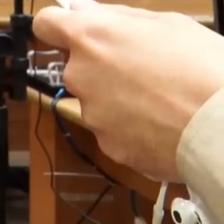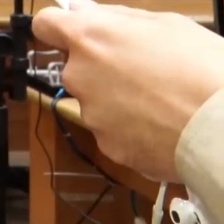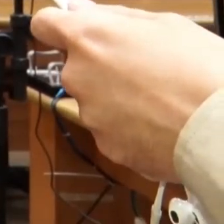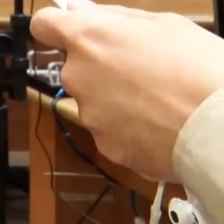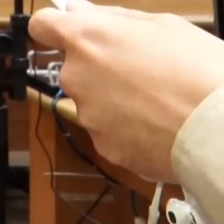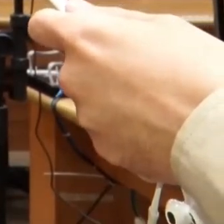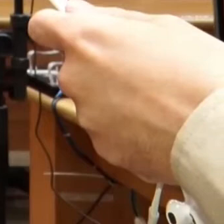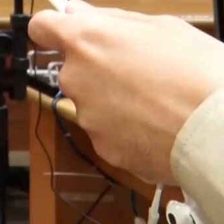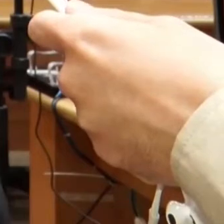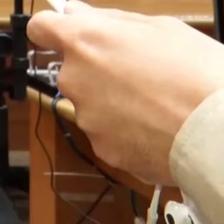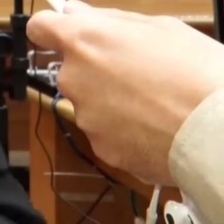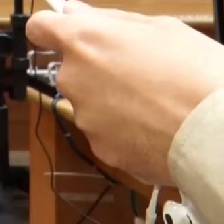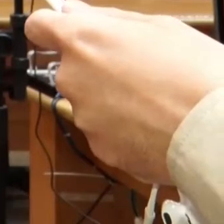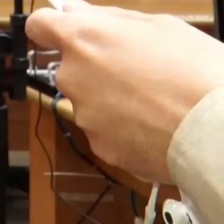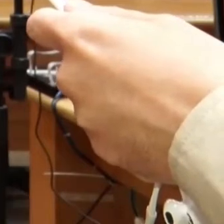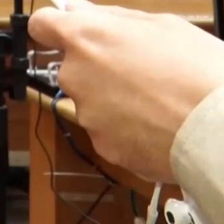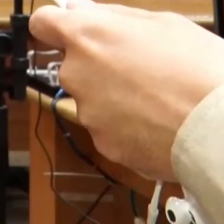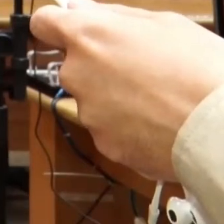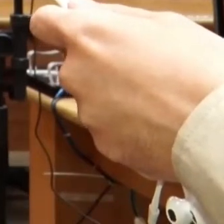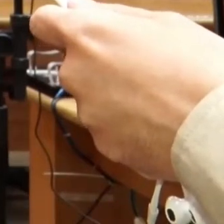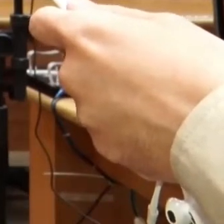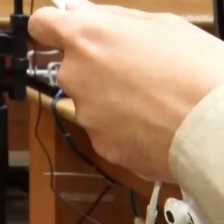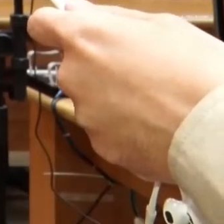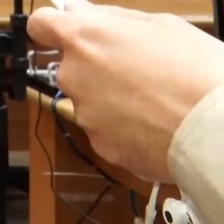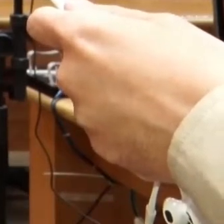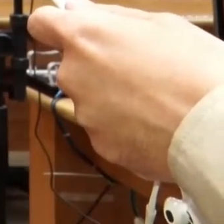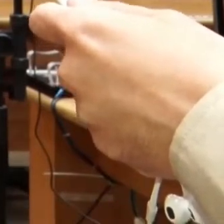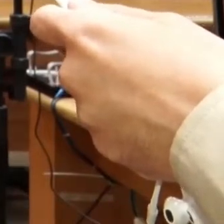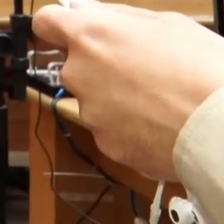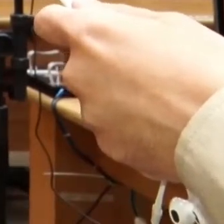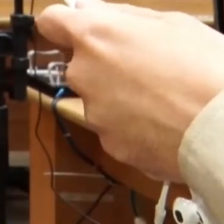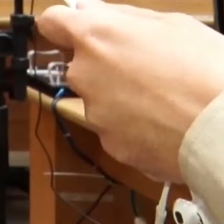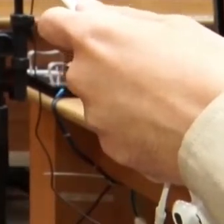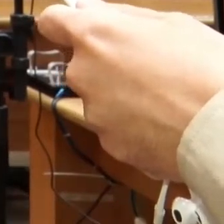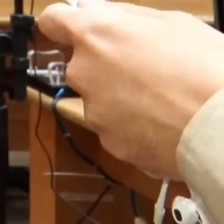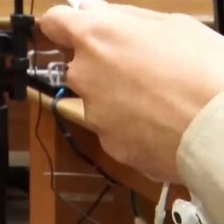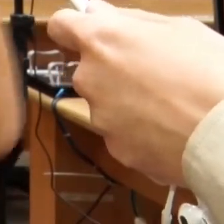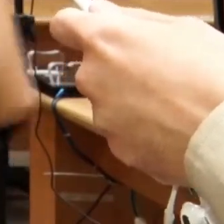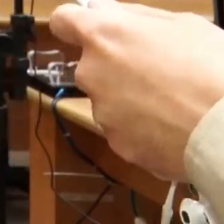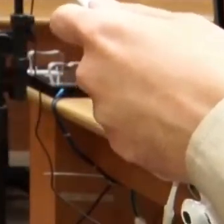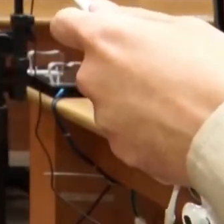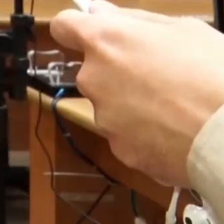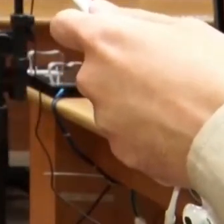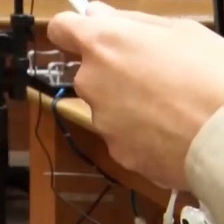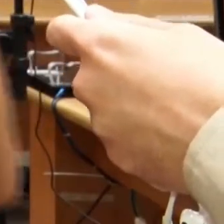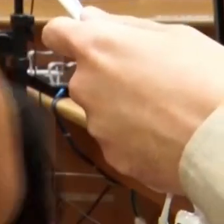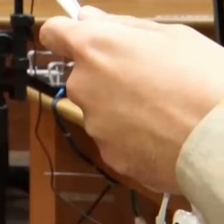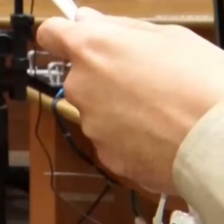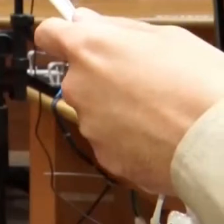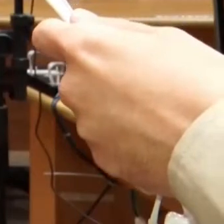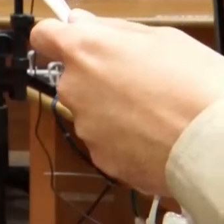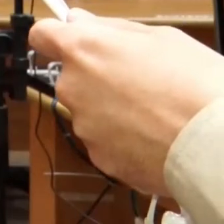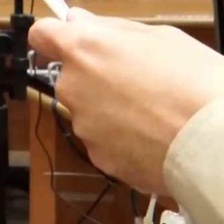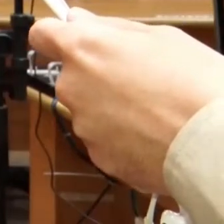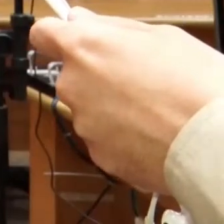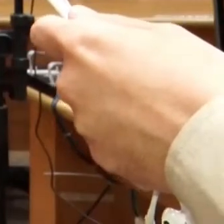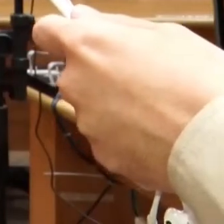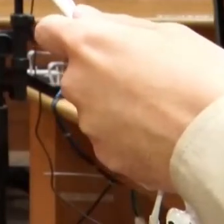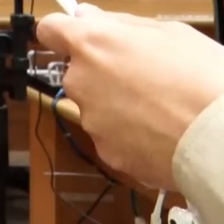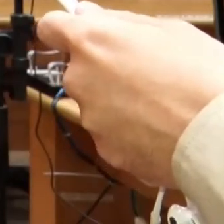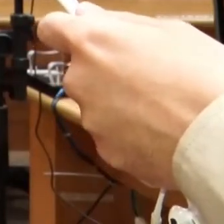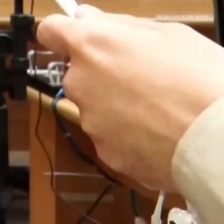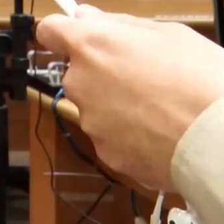quer acabar com isso, porque nosso papel enquanto oposição nesta casa é muito responsável. A gente não quer só reclamar aqui em cima, a gente quer dar a solução também.